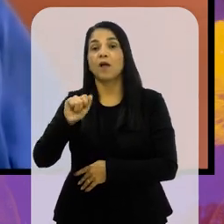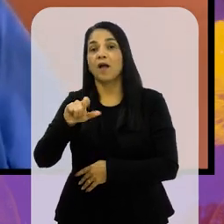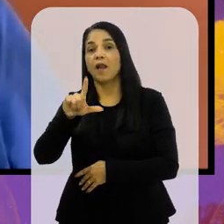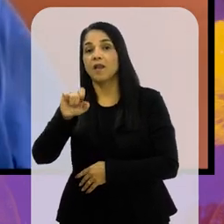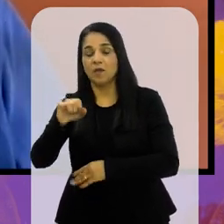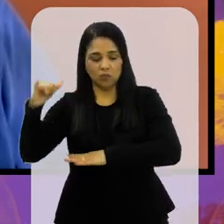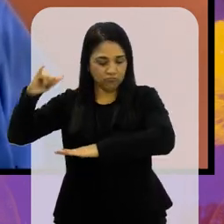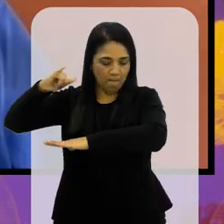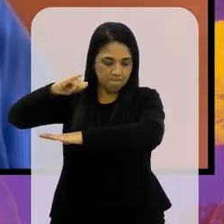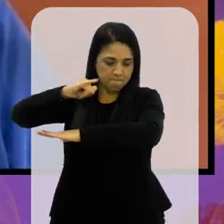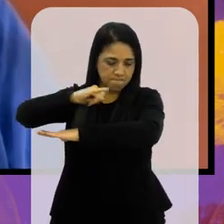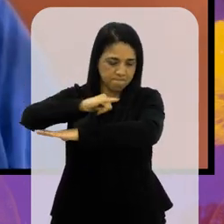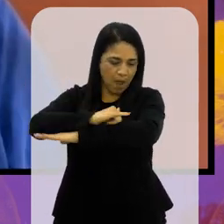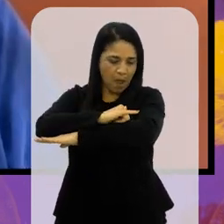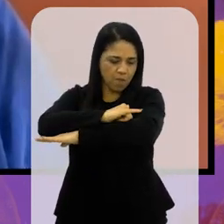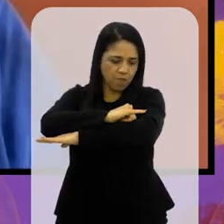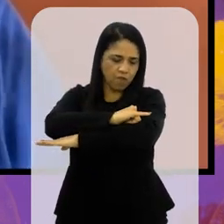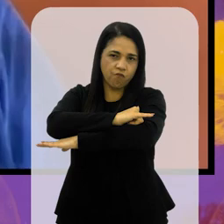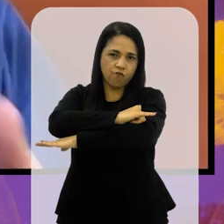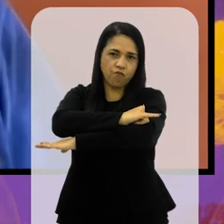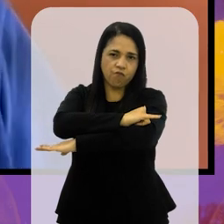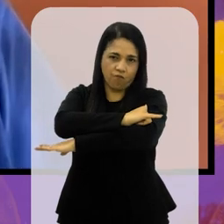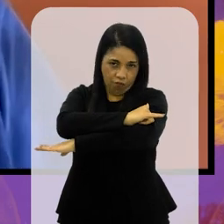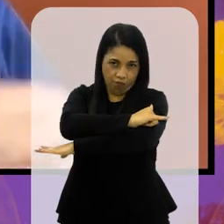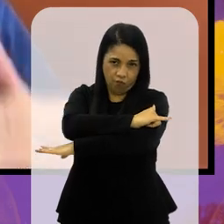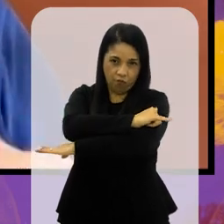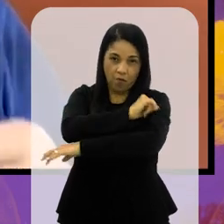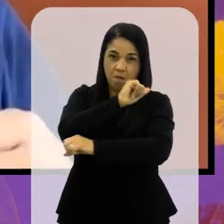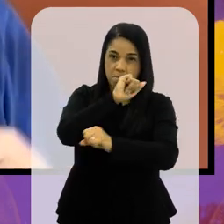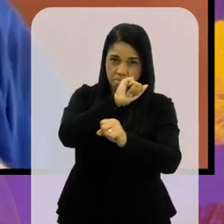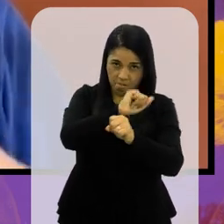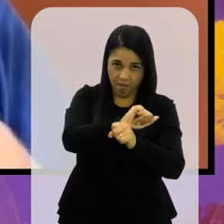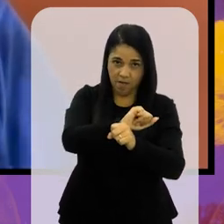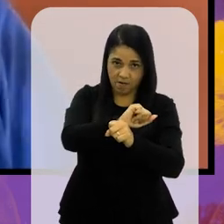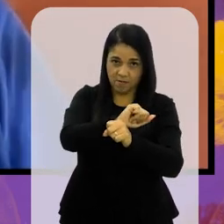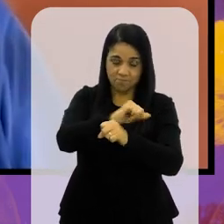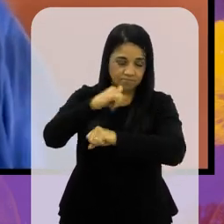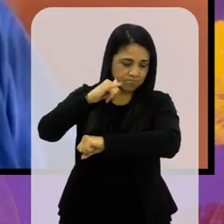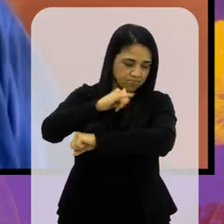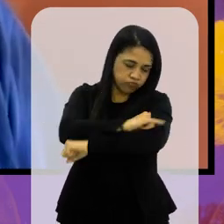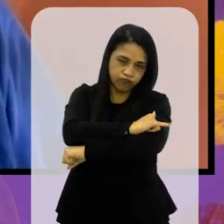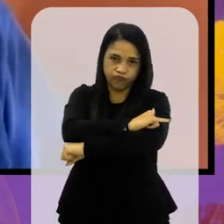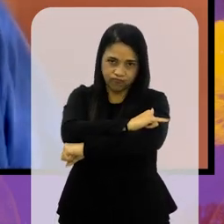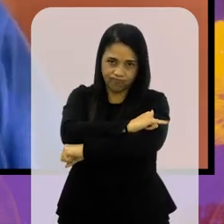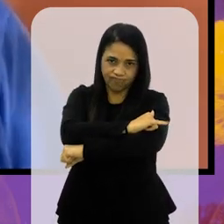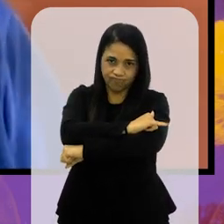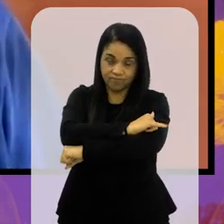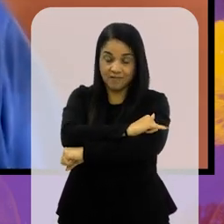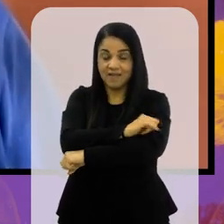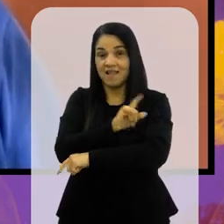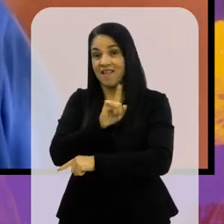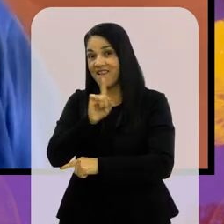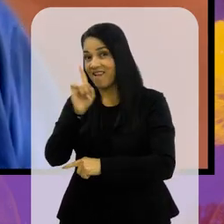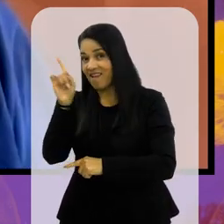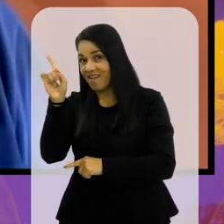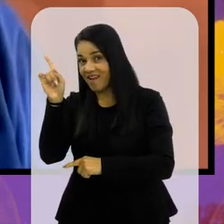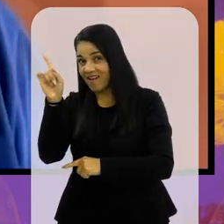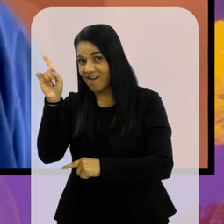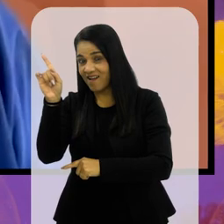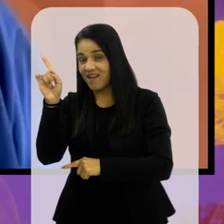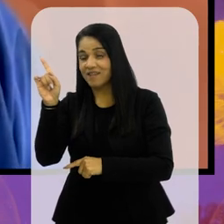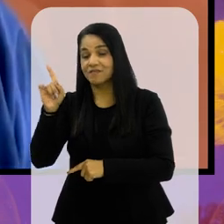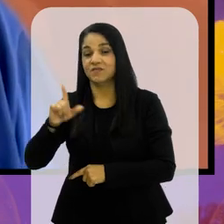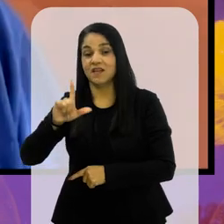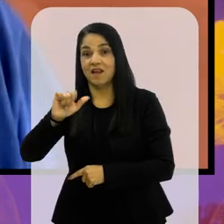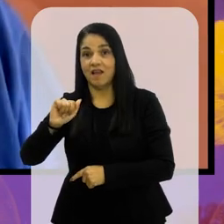Ele anda mais um pouquinho, freia, para no popular e pronto, terminou. Lá,